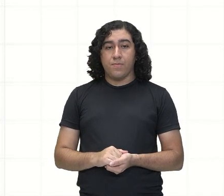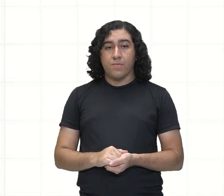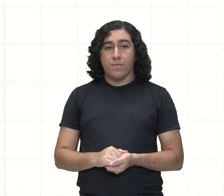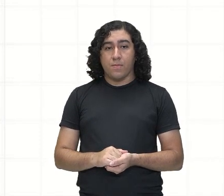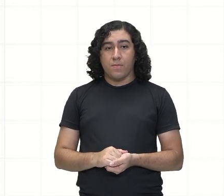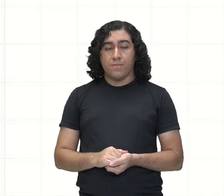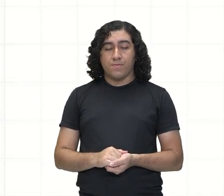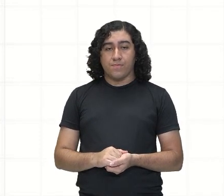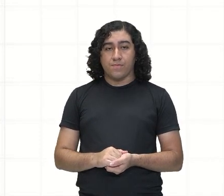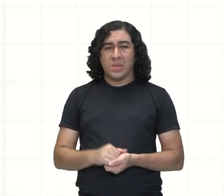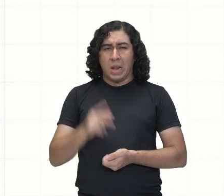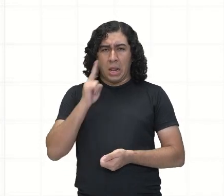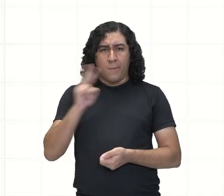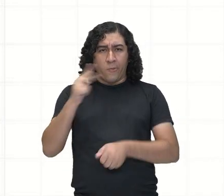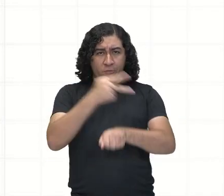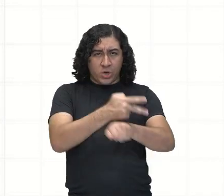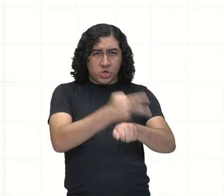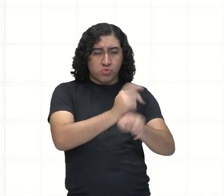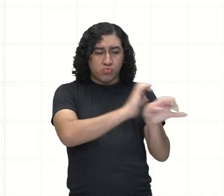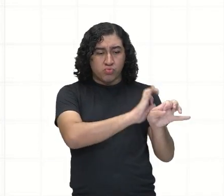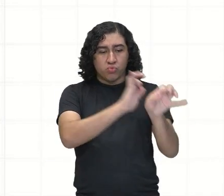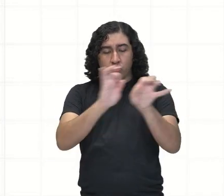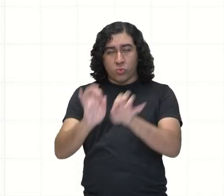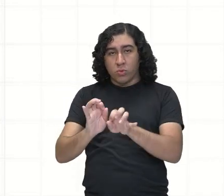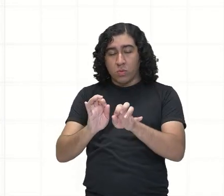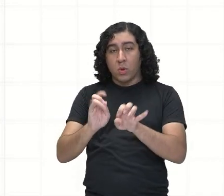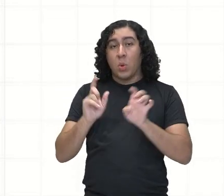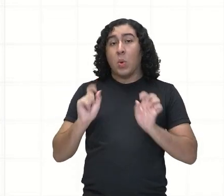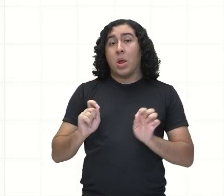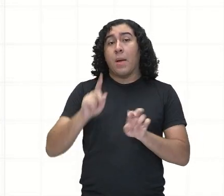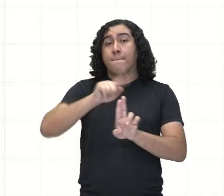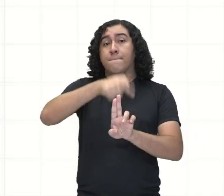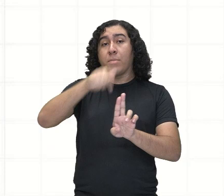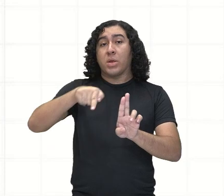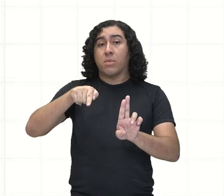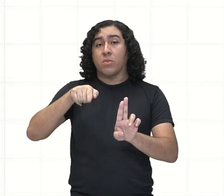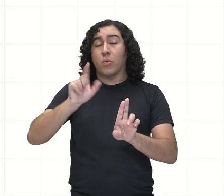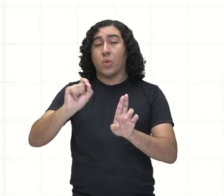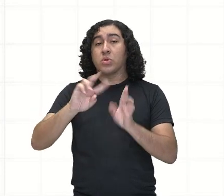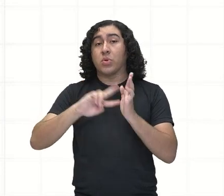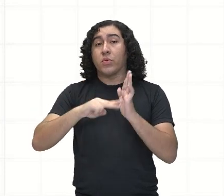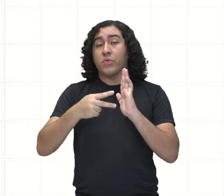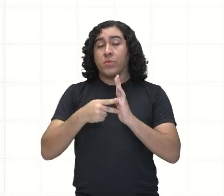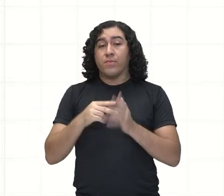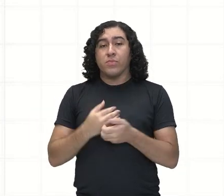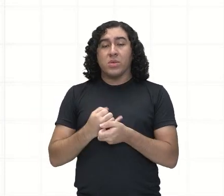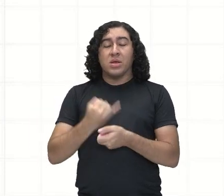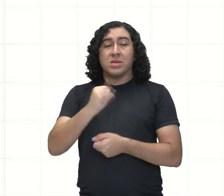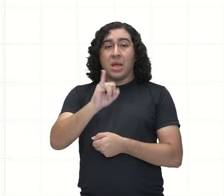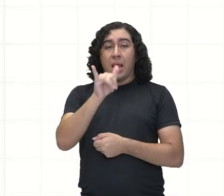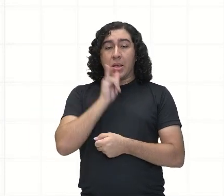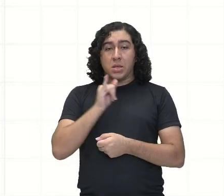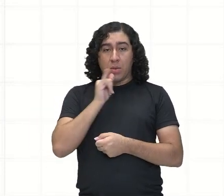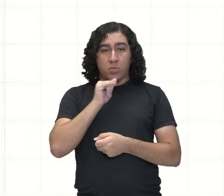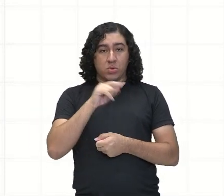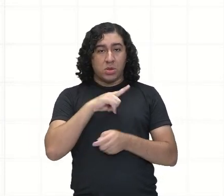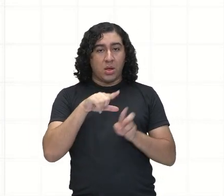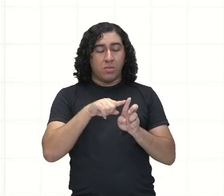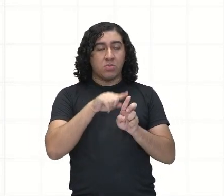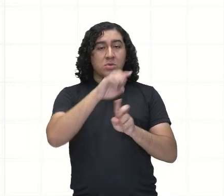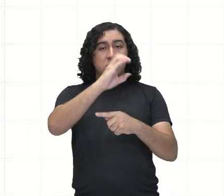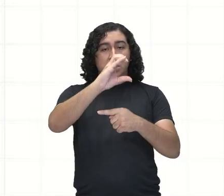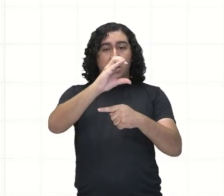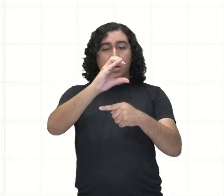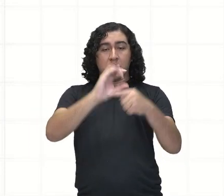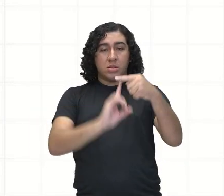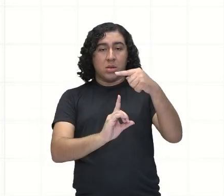que assistimos agora há pouco, né? Que o que que é o pi? Quando você divide o comprimento da circunferência pelo